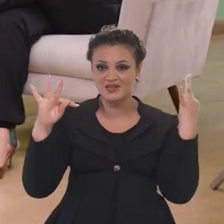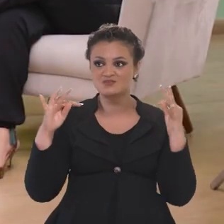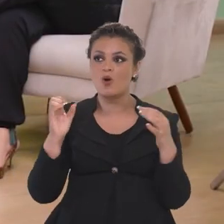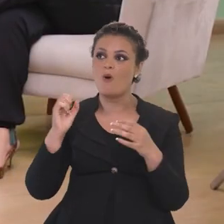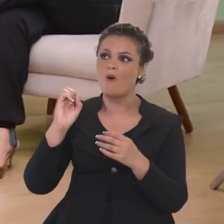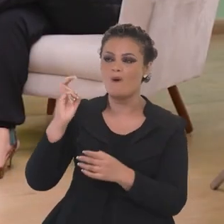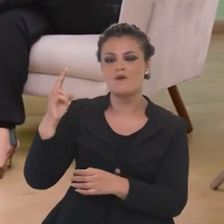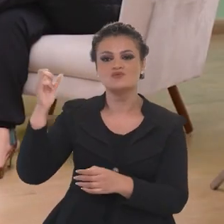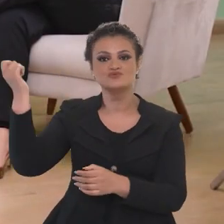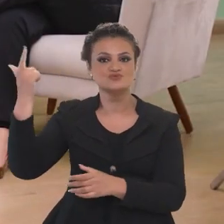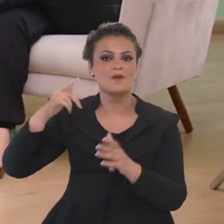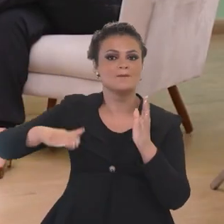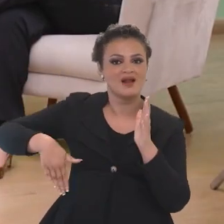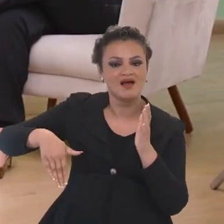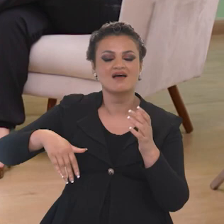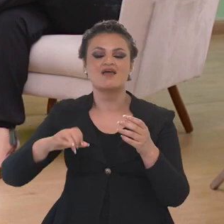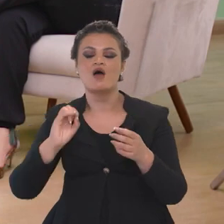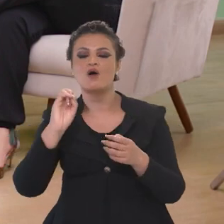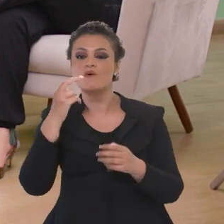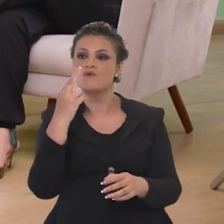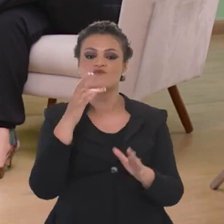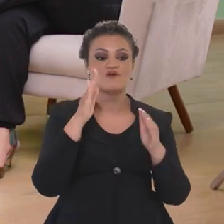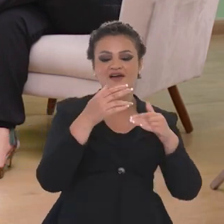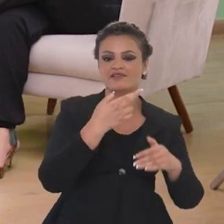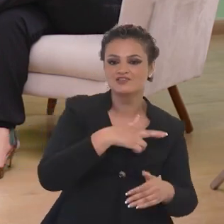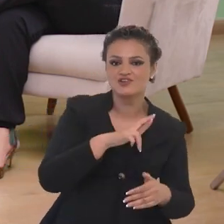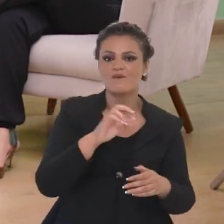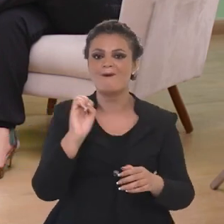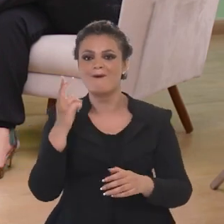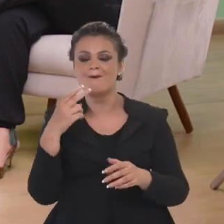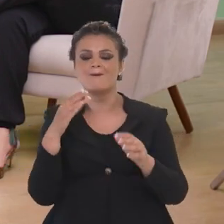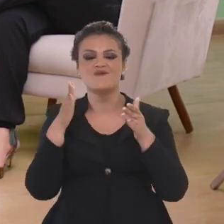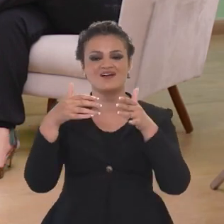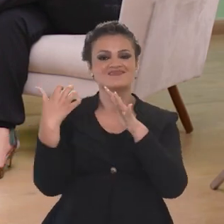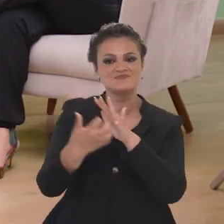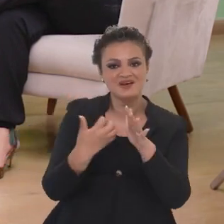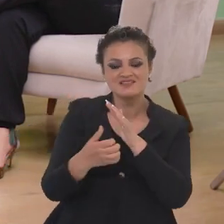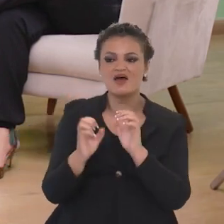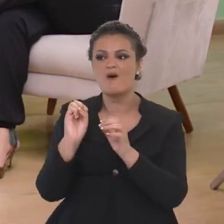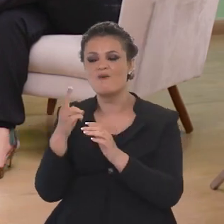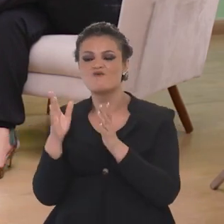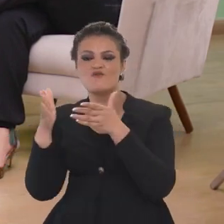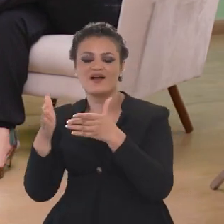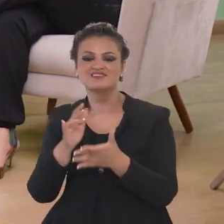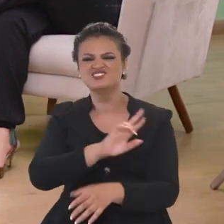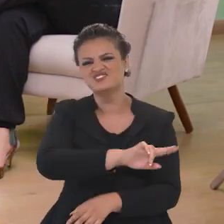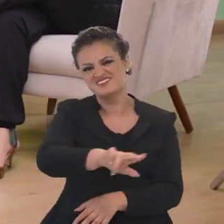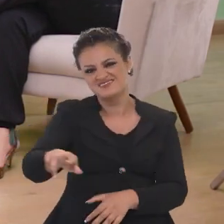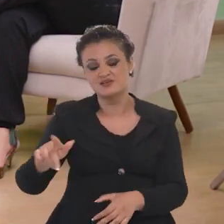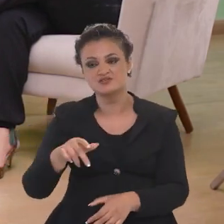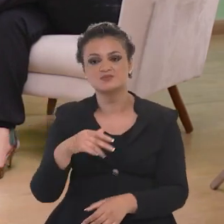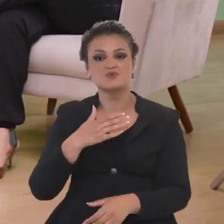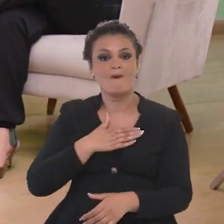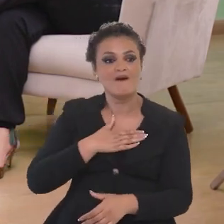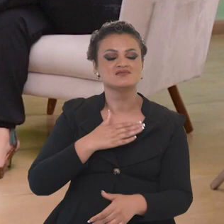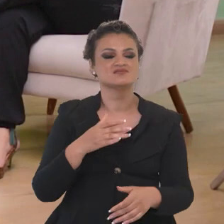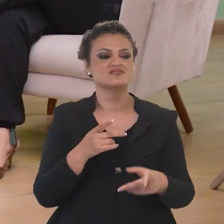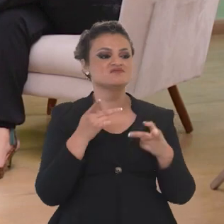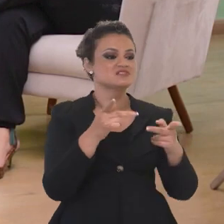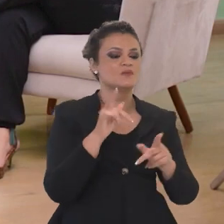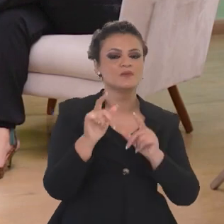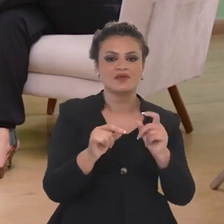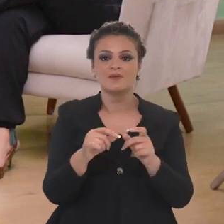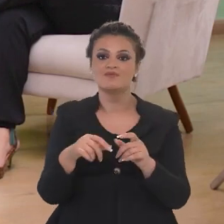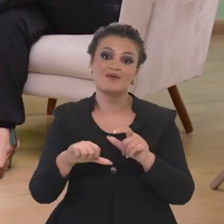né? Então, você tem o turismo religioso, você tem turismo empresarial, afroturismo, você tem uma diversidade do turismo que